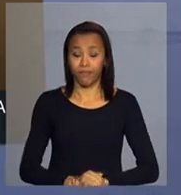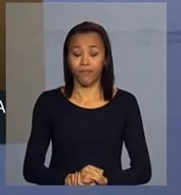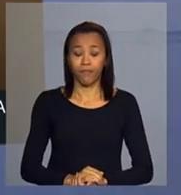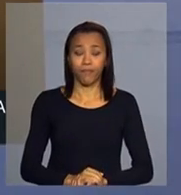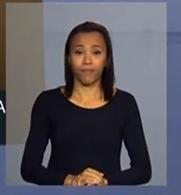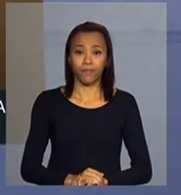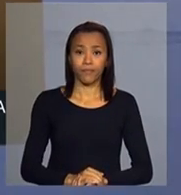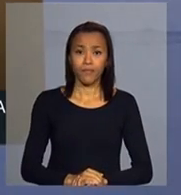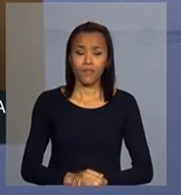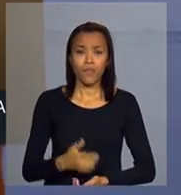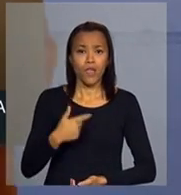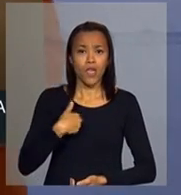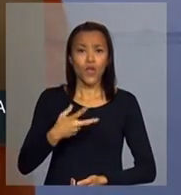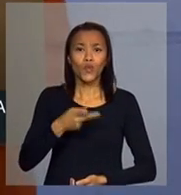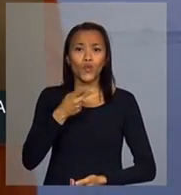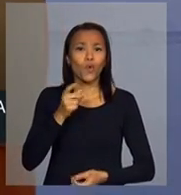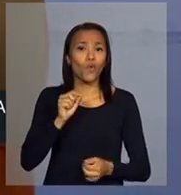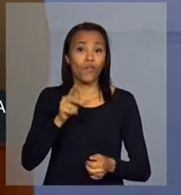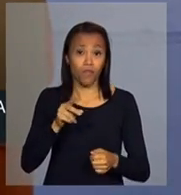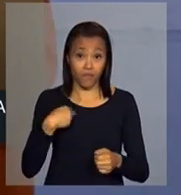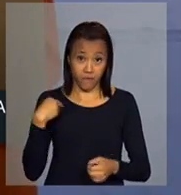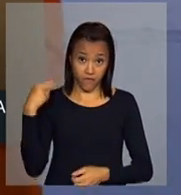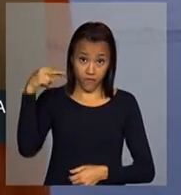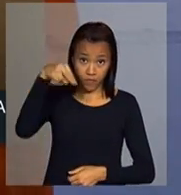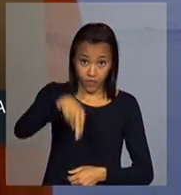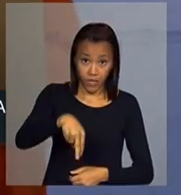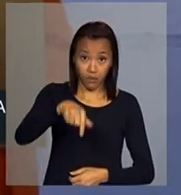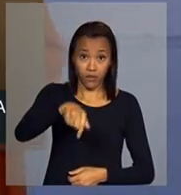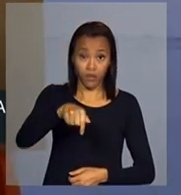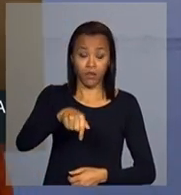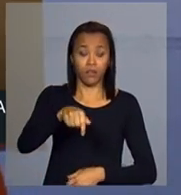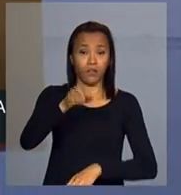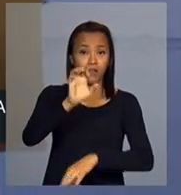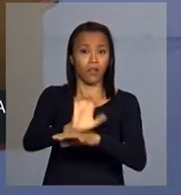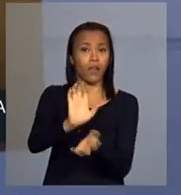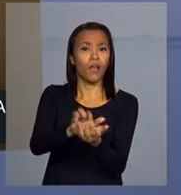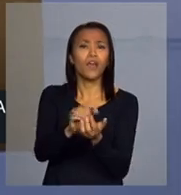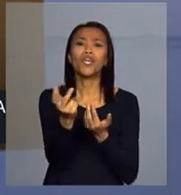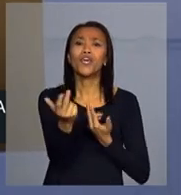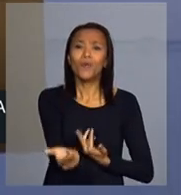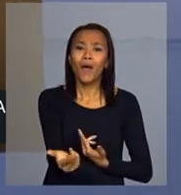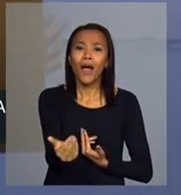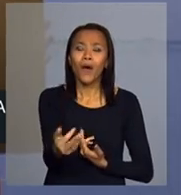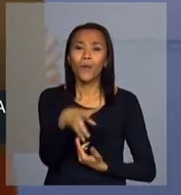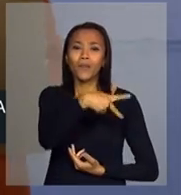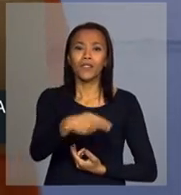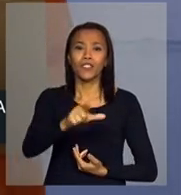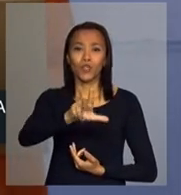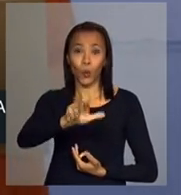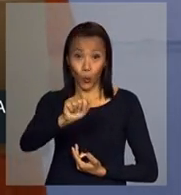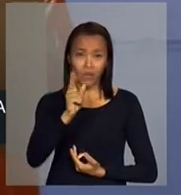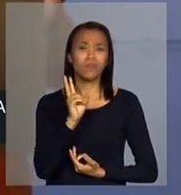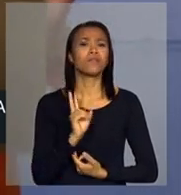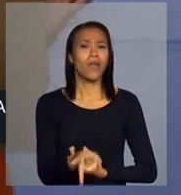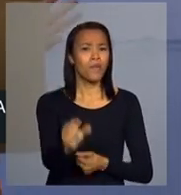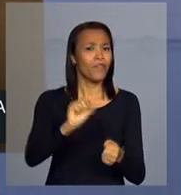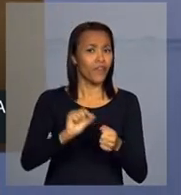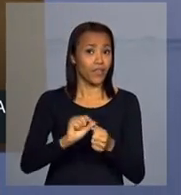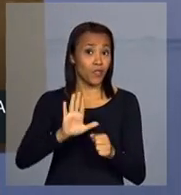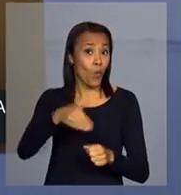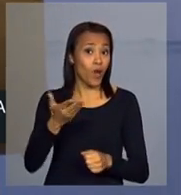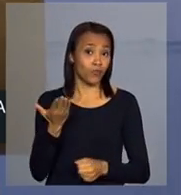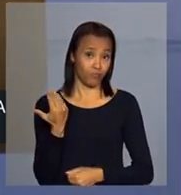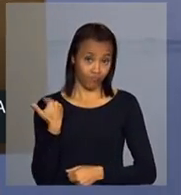Eu estou fazendo aqui em Pernambuco hoje a mesma coisa que o Lula sempre fez quando eu